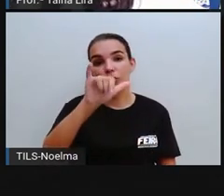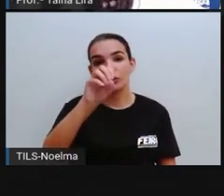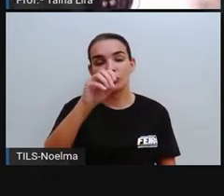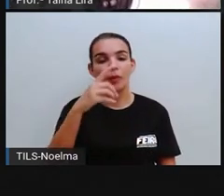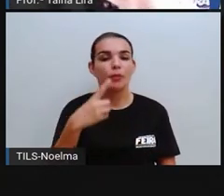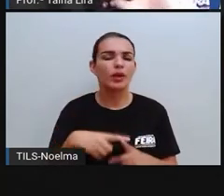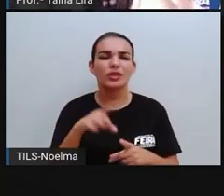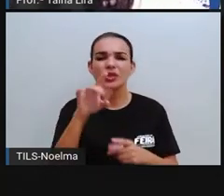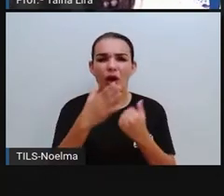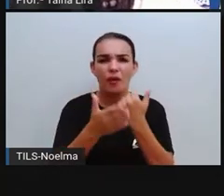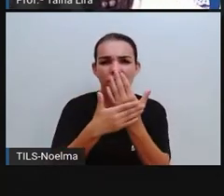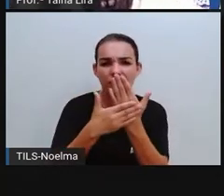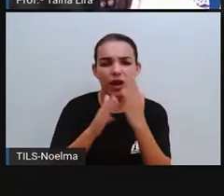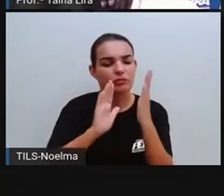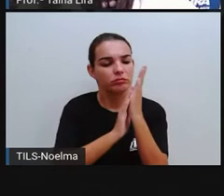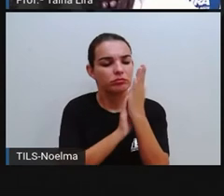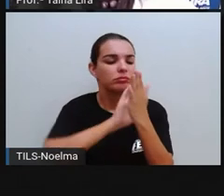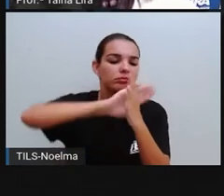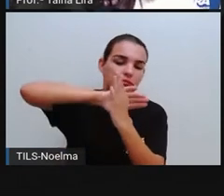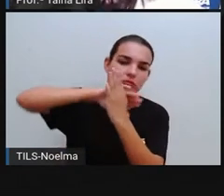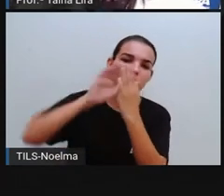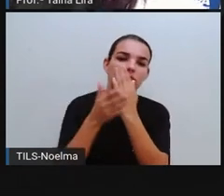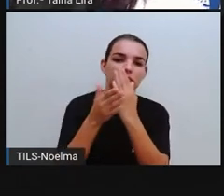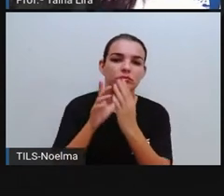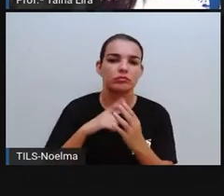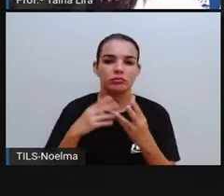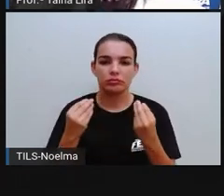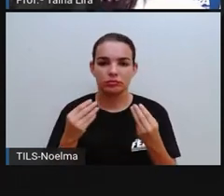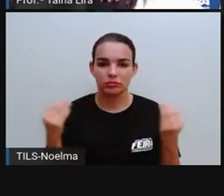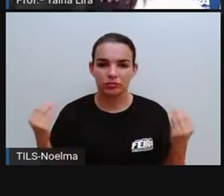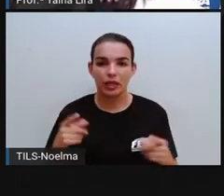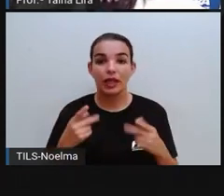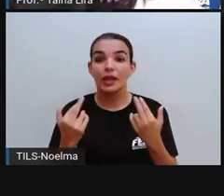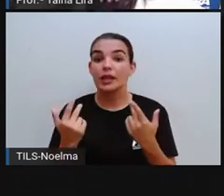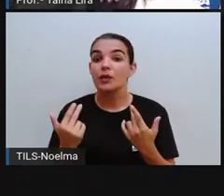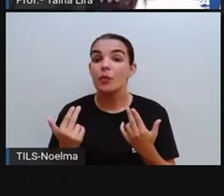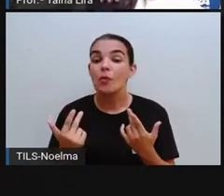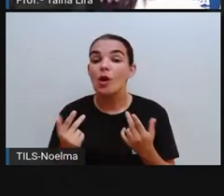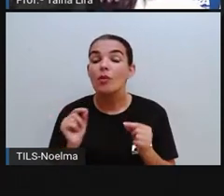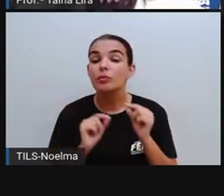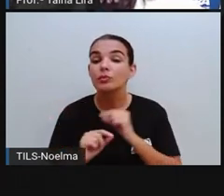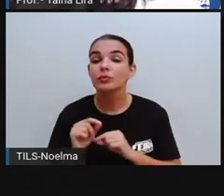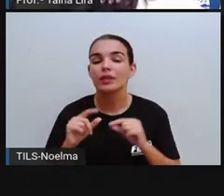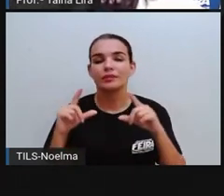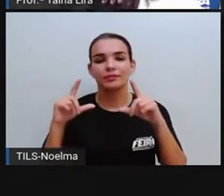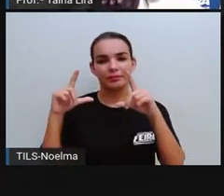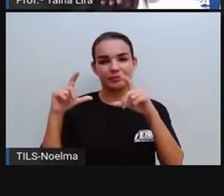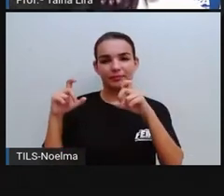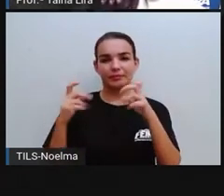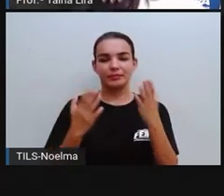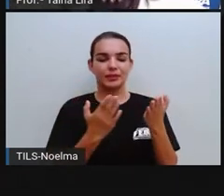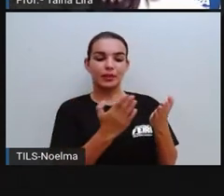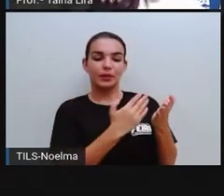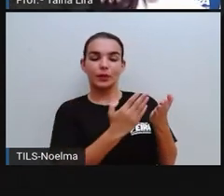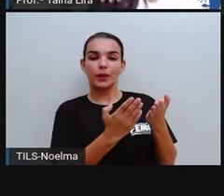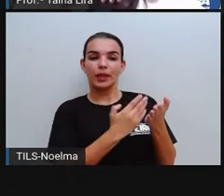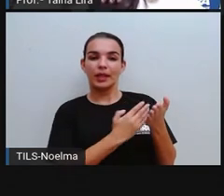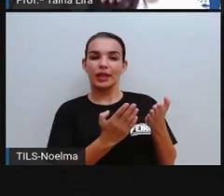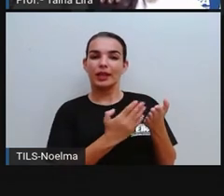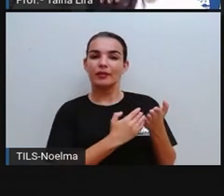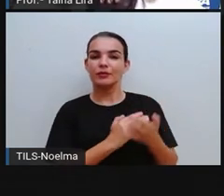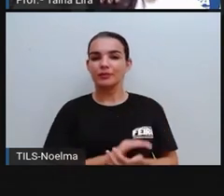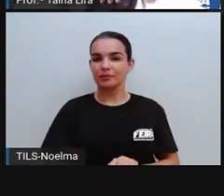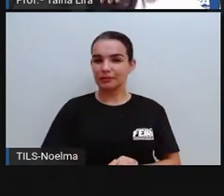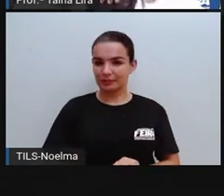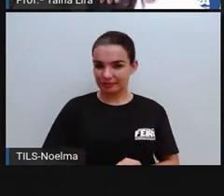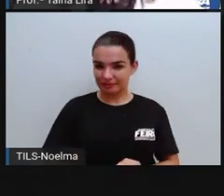face. Ela tem aí vários lados, certo? A mesma coisa aqui, segundo a Ana, na questão, ó, do livro,